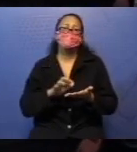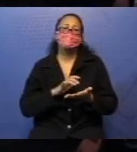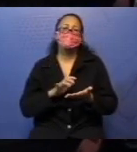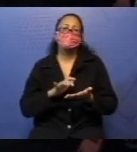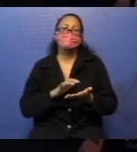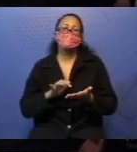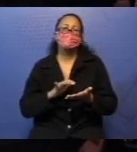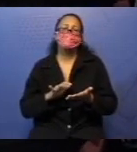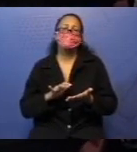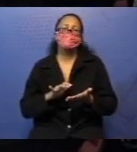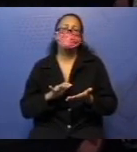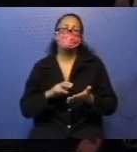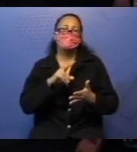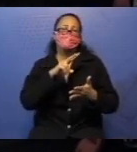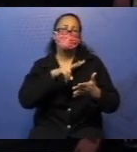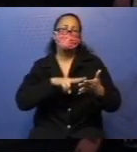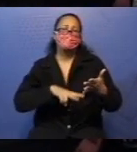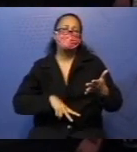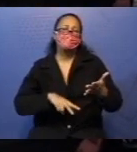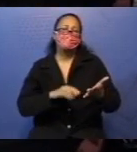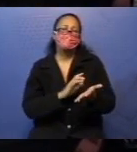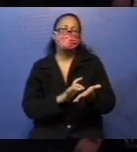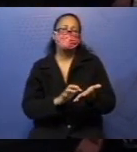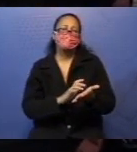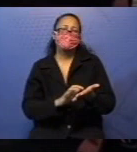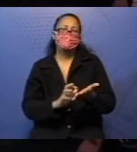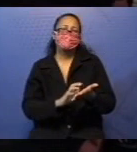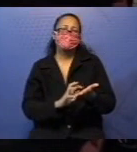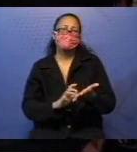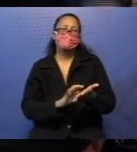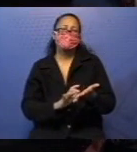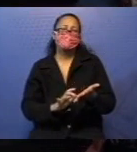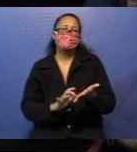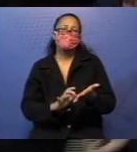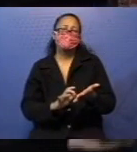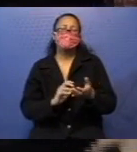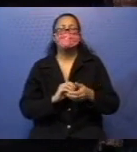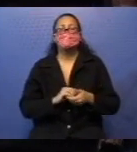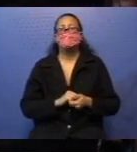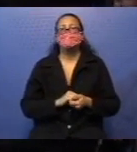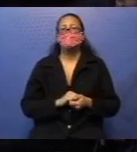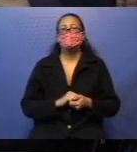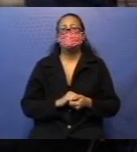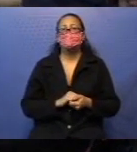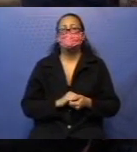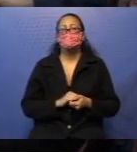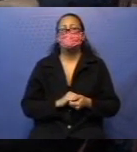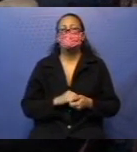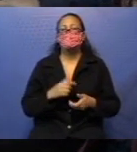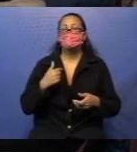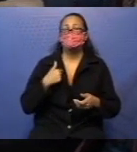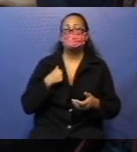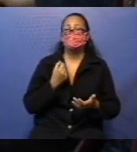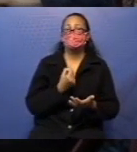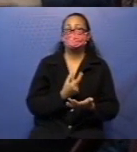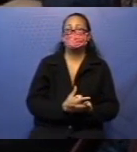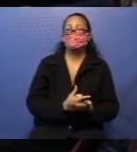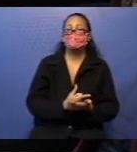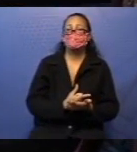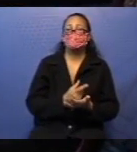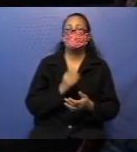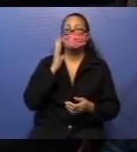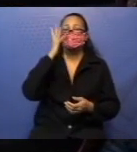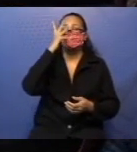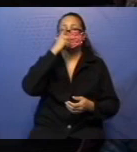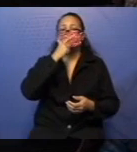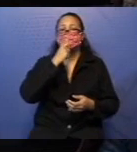leitura que os cegos fazem usando tato, né? Usando a ponta dos dedos, tá? Eu comprei uma linda tiara